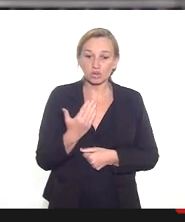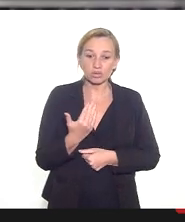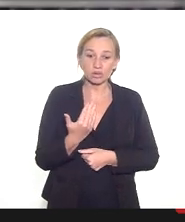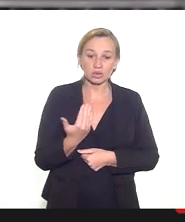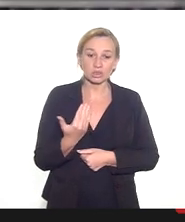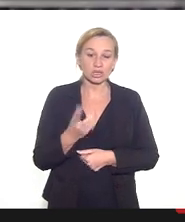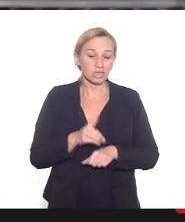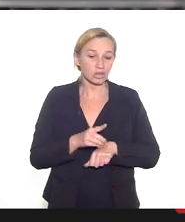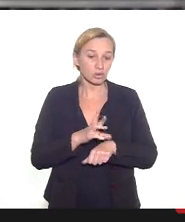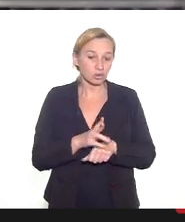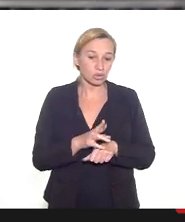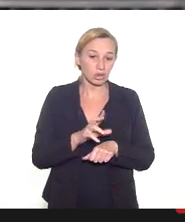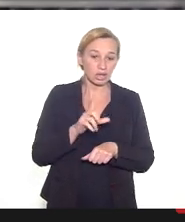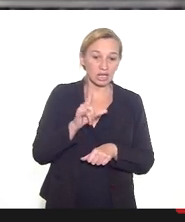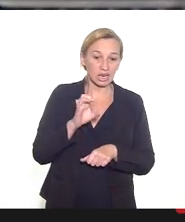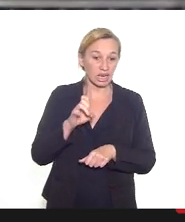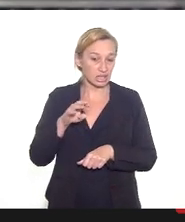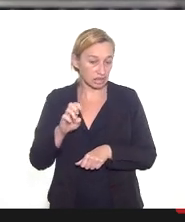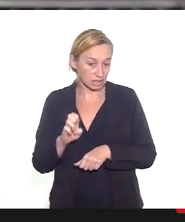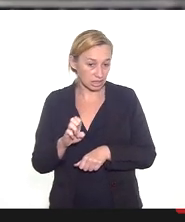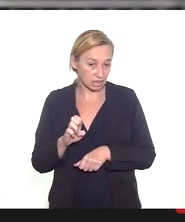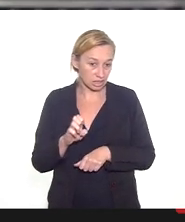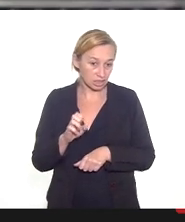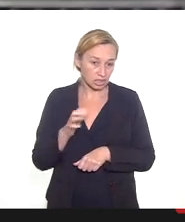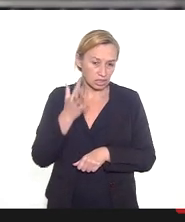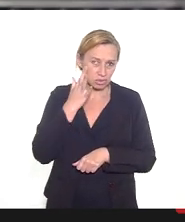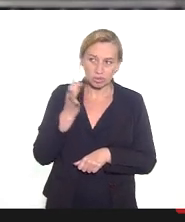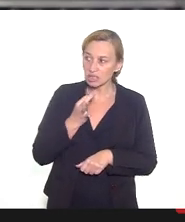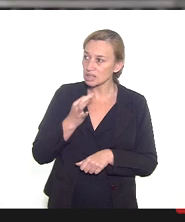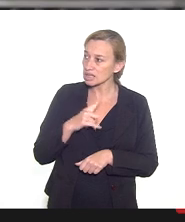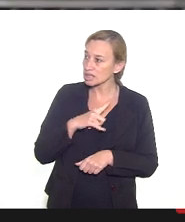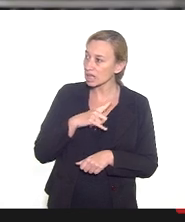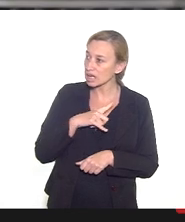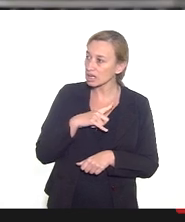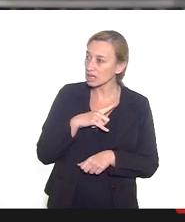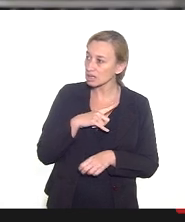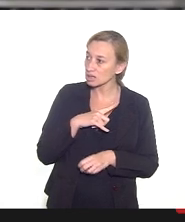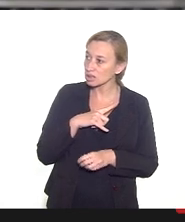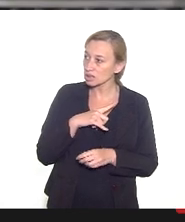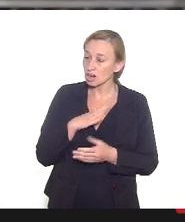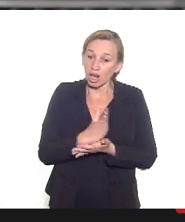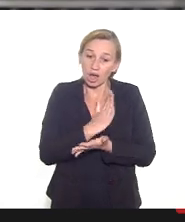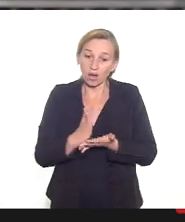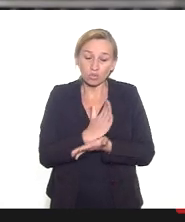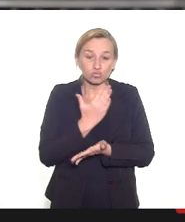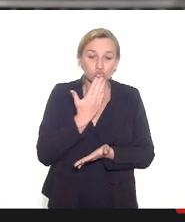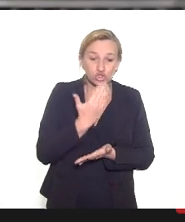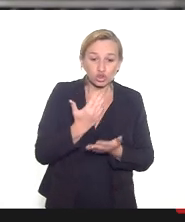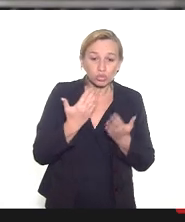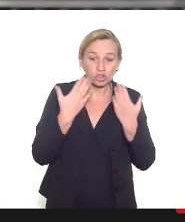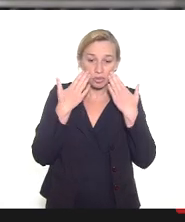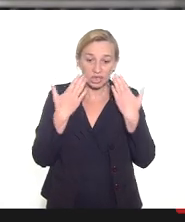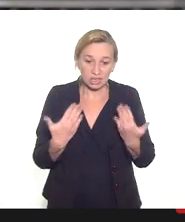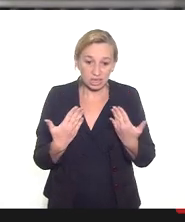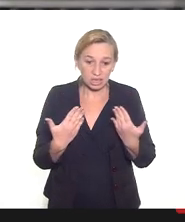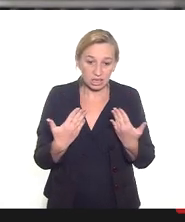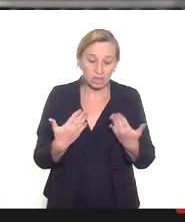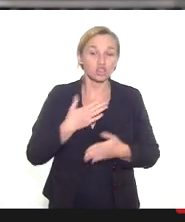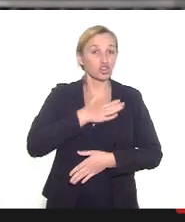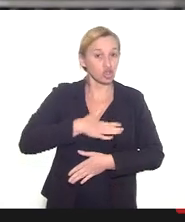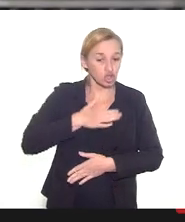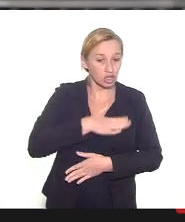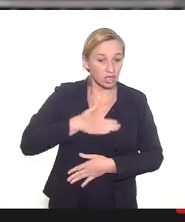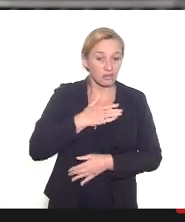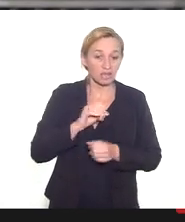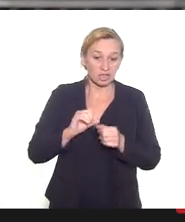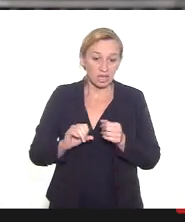da doutora Milânia, não sei se ela tem algum tipo de apresentação, que gostaria